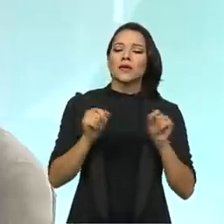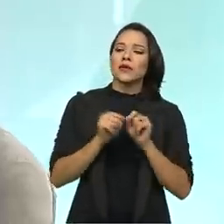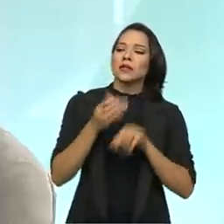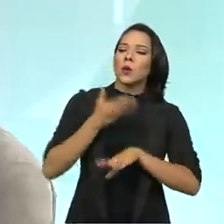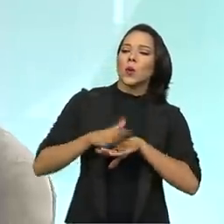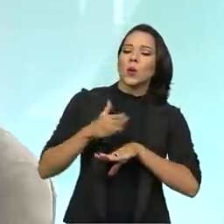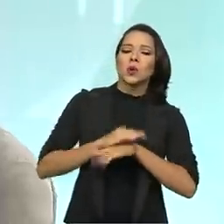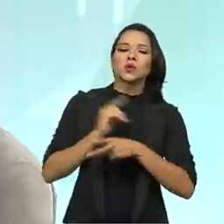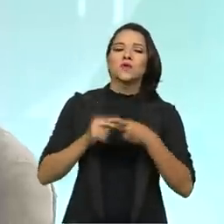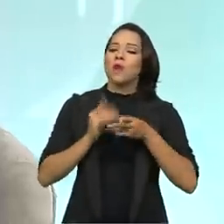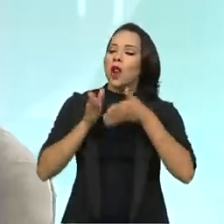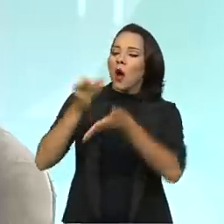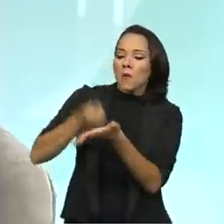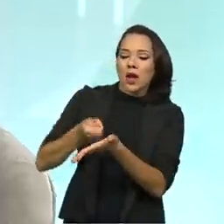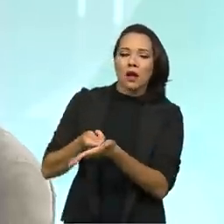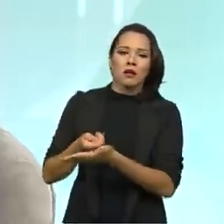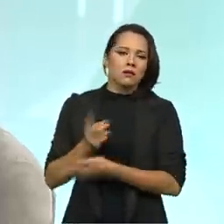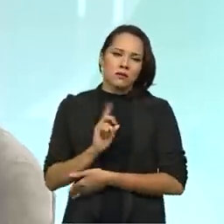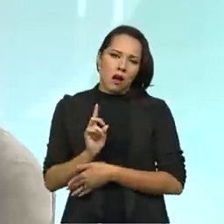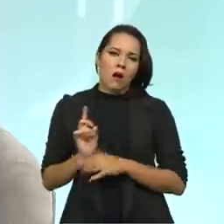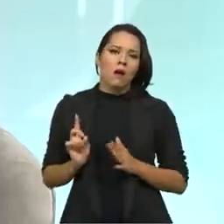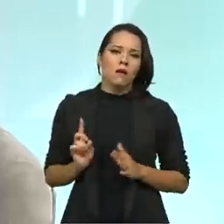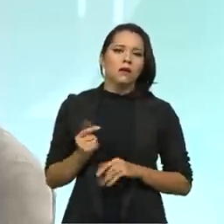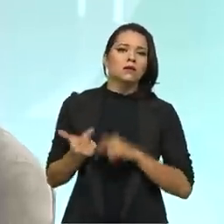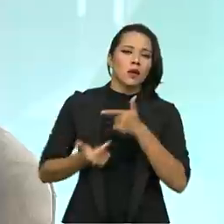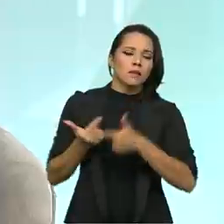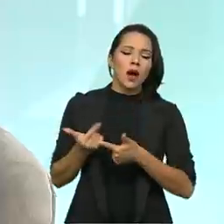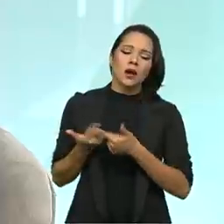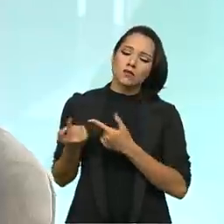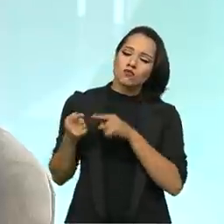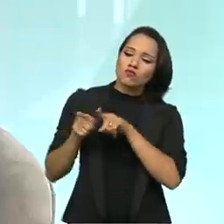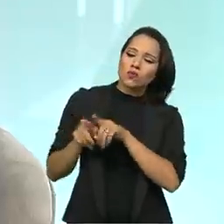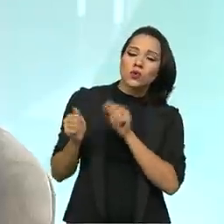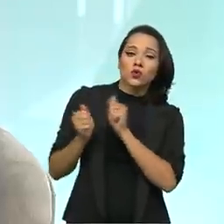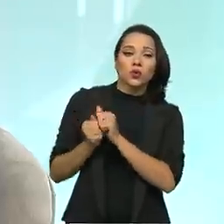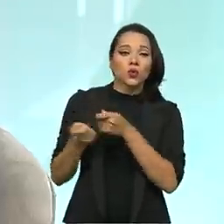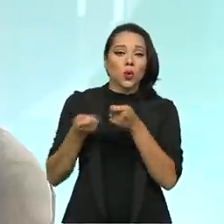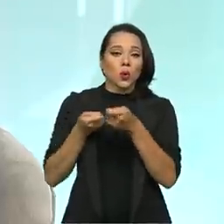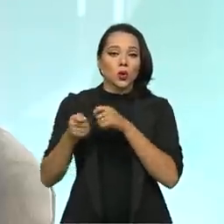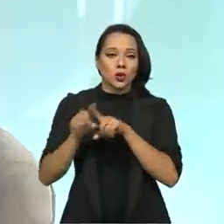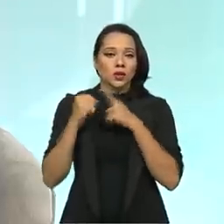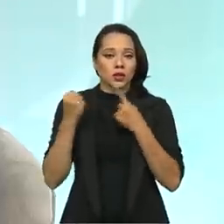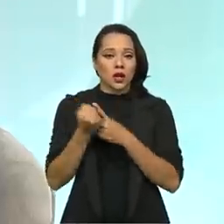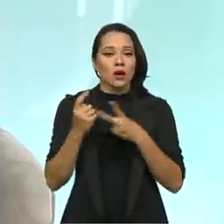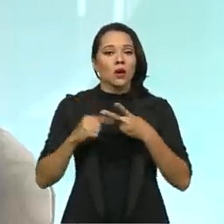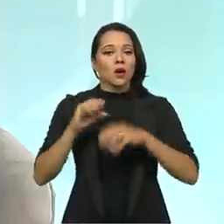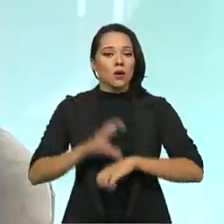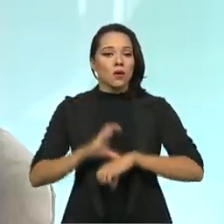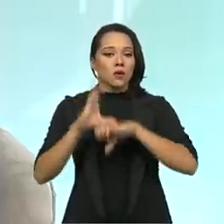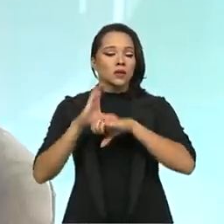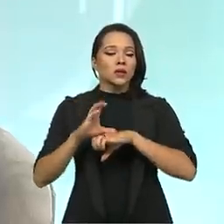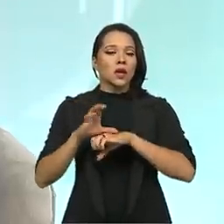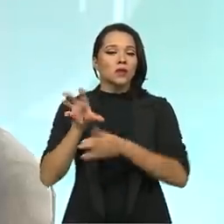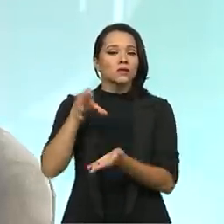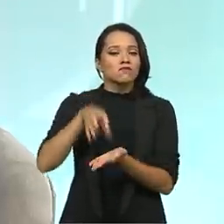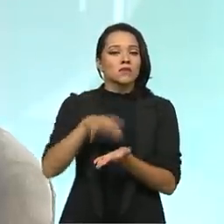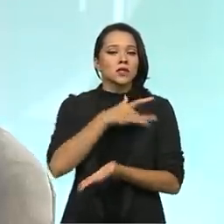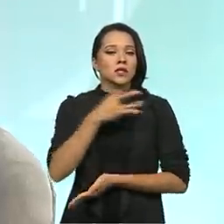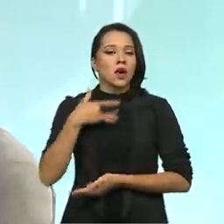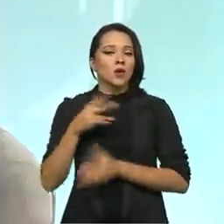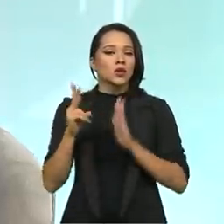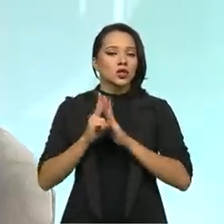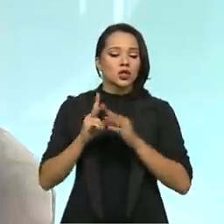capacitação e vou lá e colocar... Não. A gente trabalha em conjunto com o controle social, com o Conselho Distrital de Saúde Indígena, com os